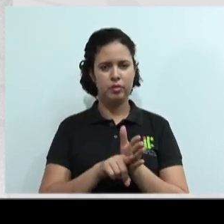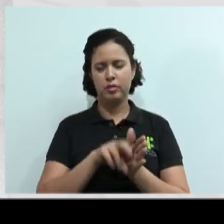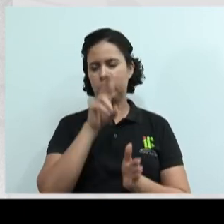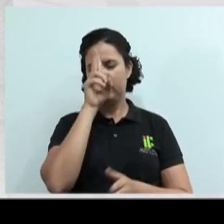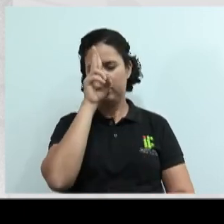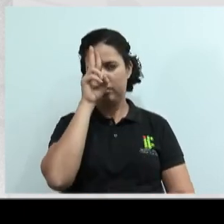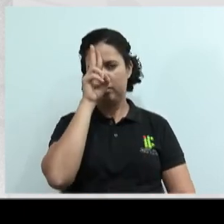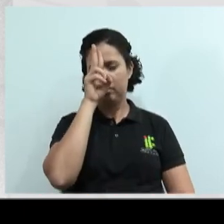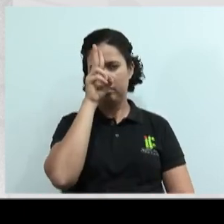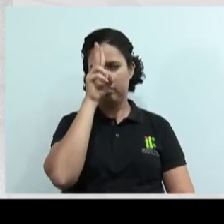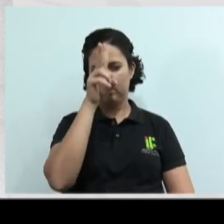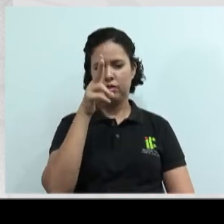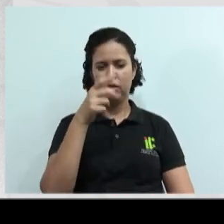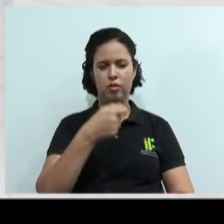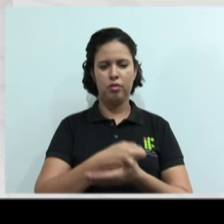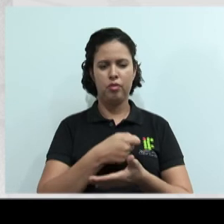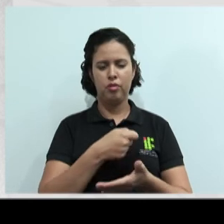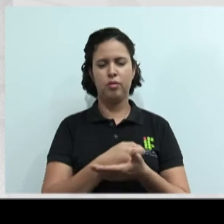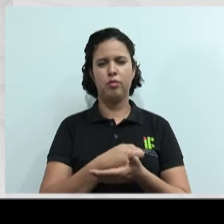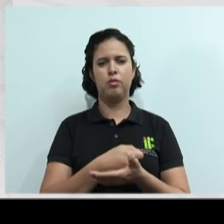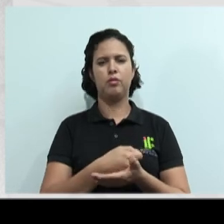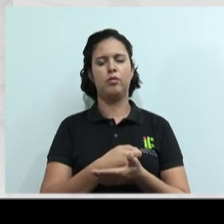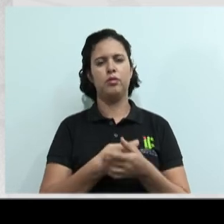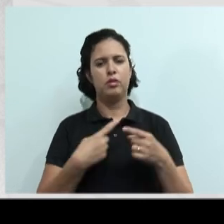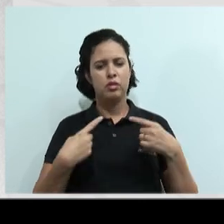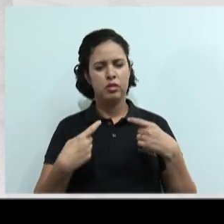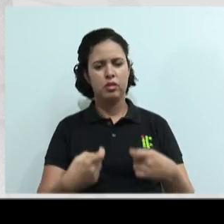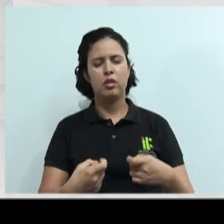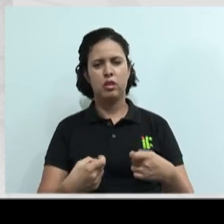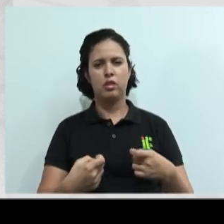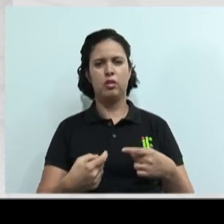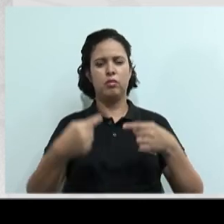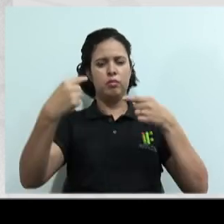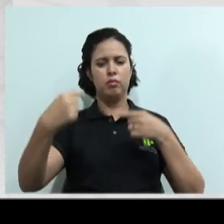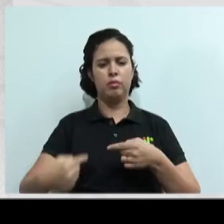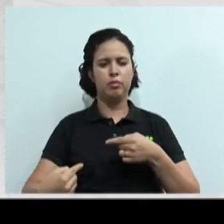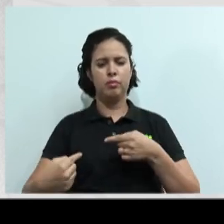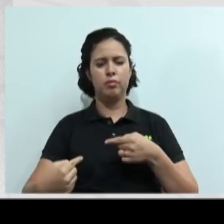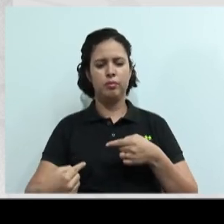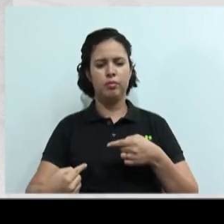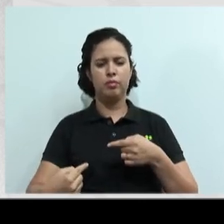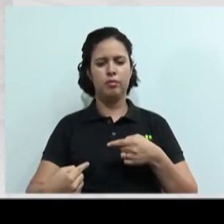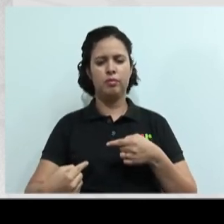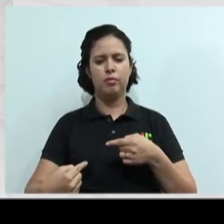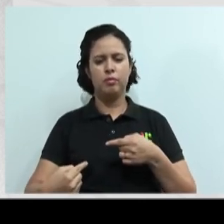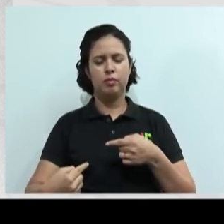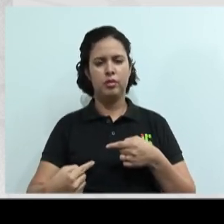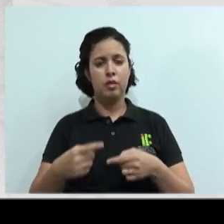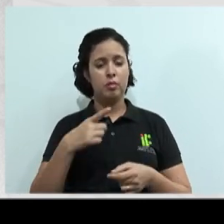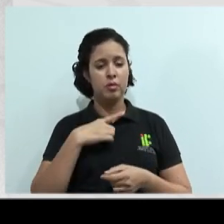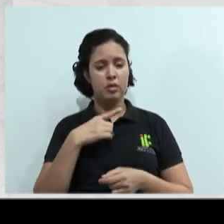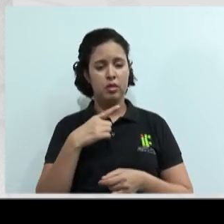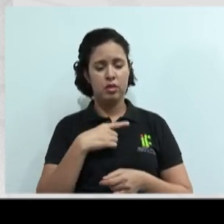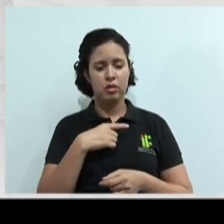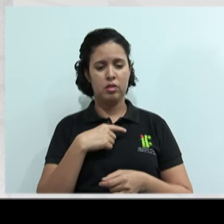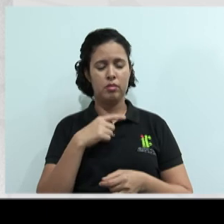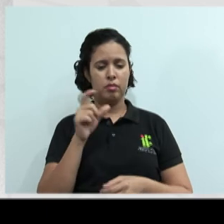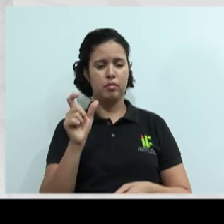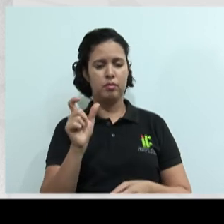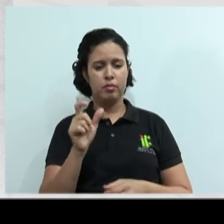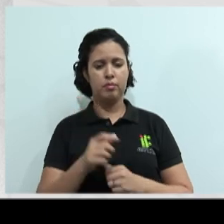fortes, né? Luta, combate, guerra, enfrentamento. Olha essa palavra aí. E olha esse termo aí.